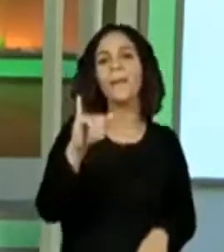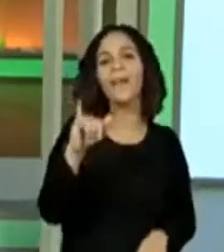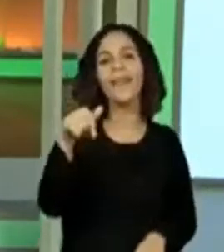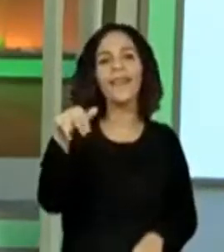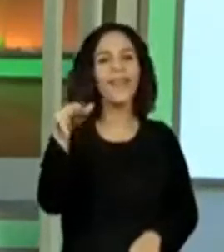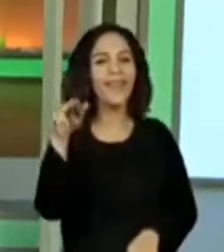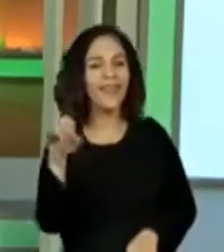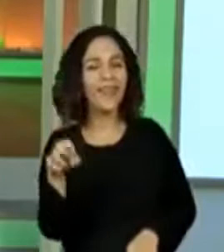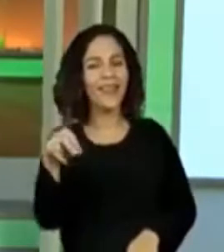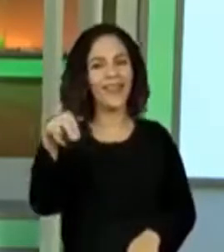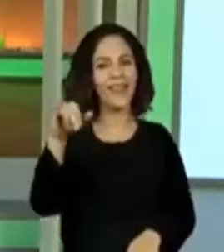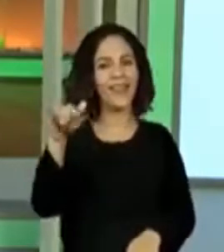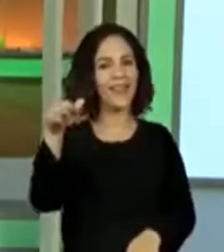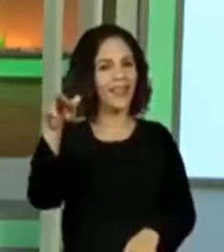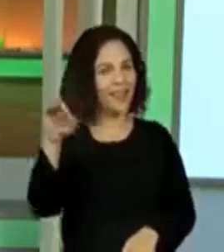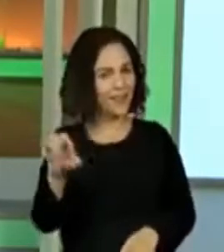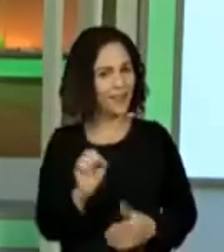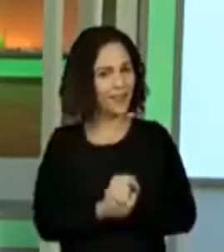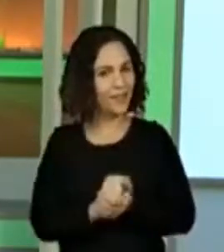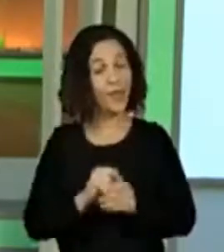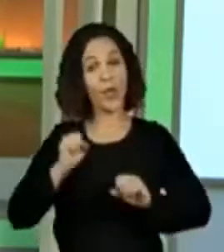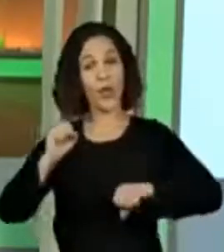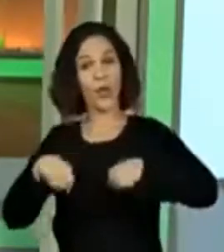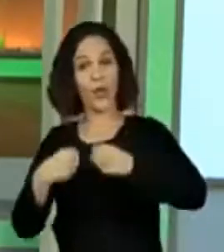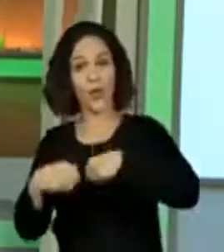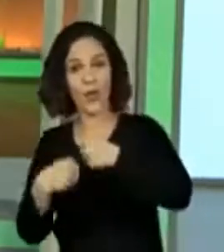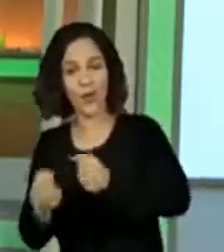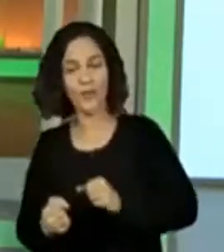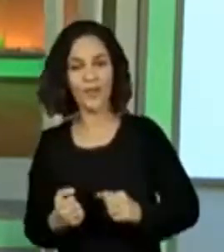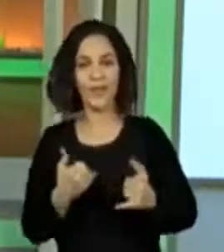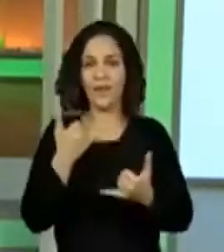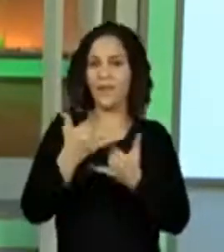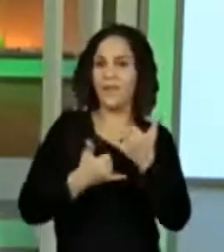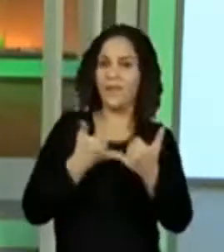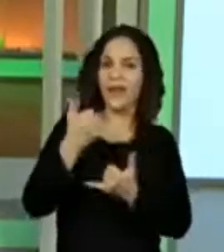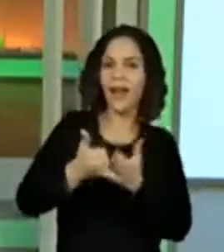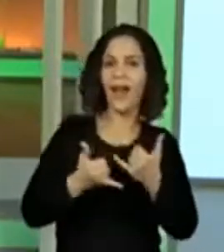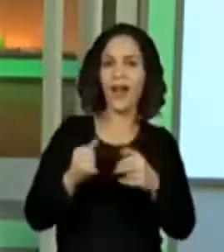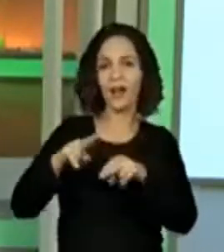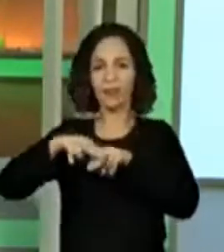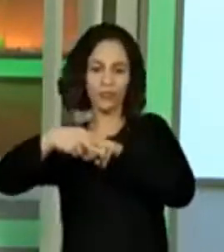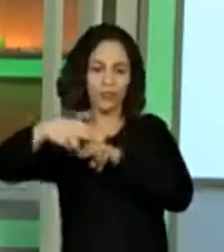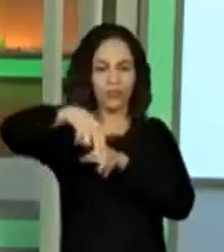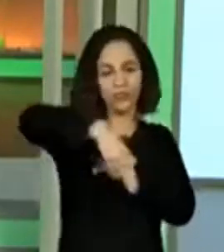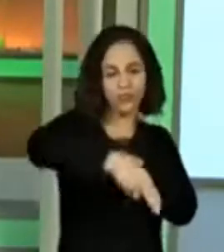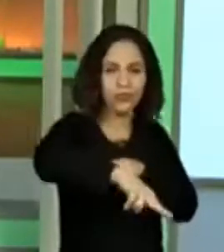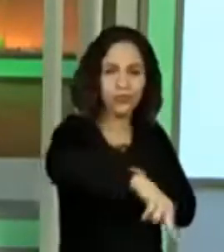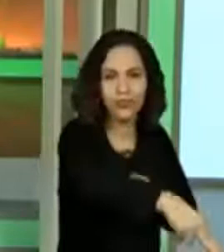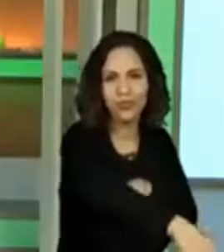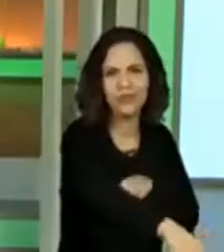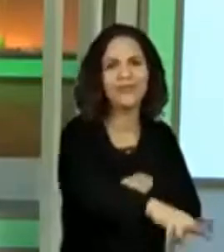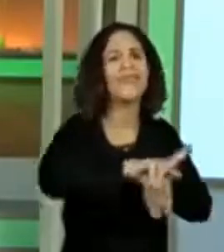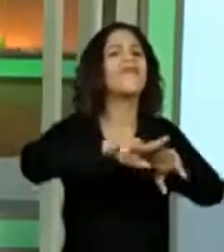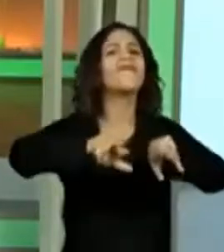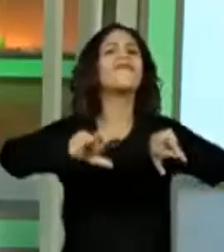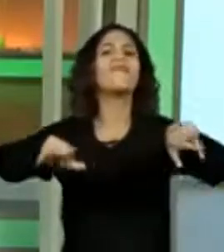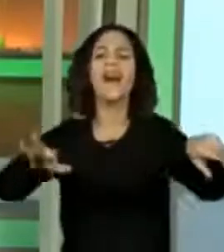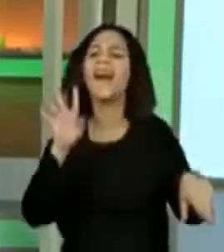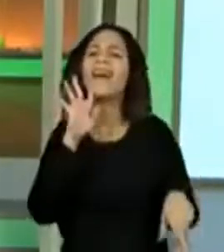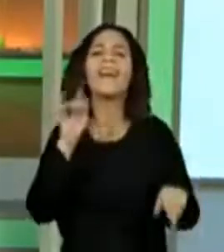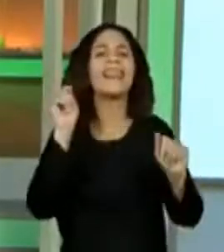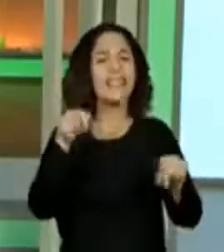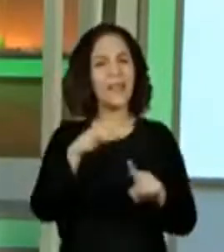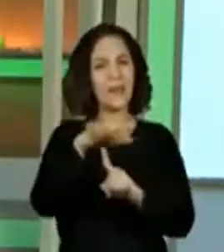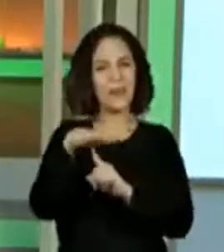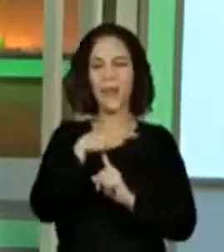E todo mundo correr, brincar, brincar descorrega, brincar no parquinho. Quanta coisa legal dá para